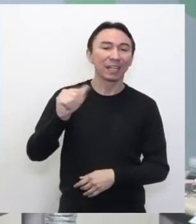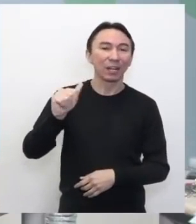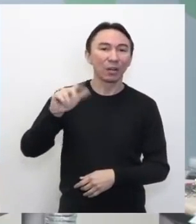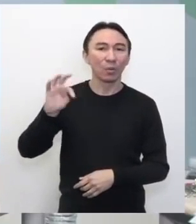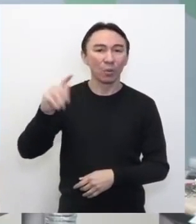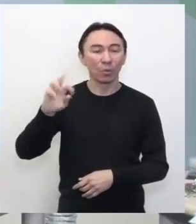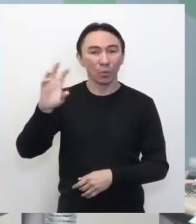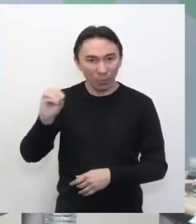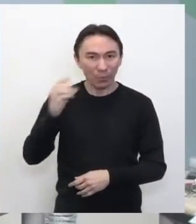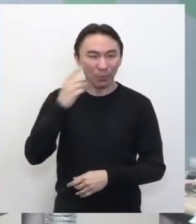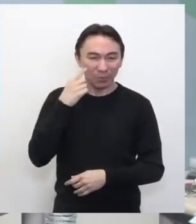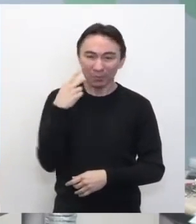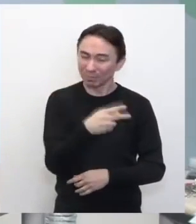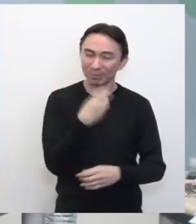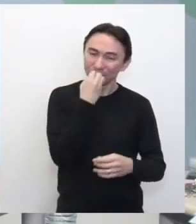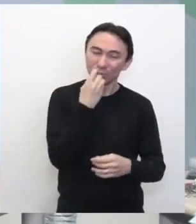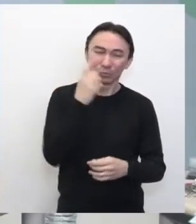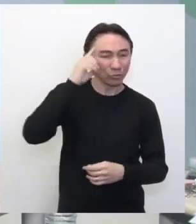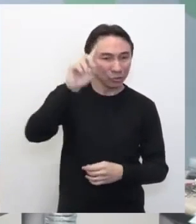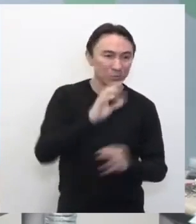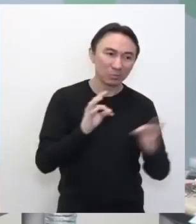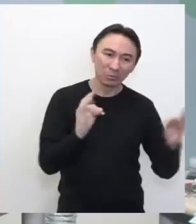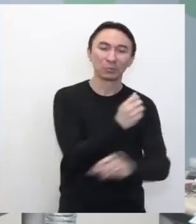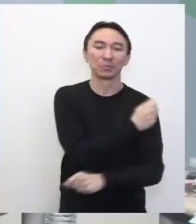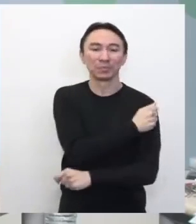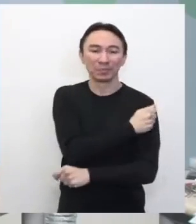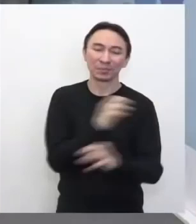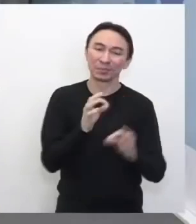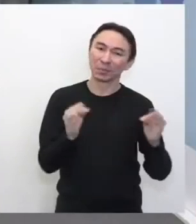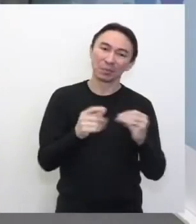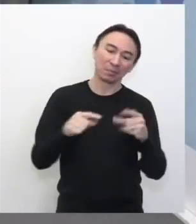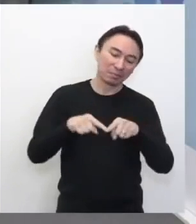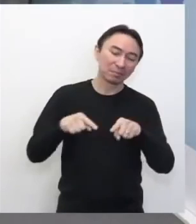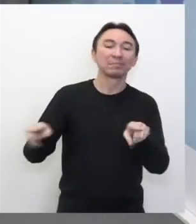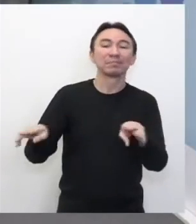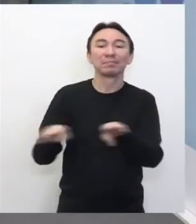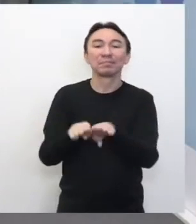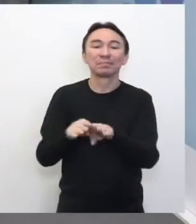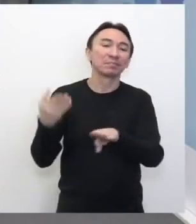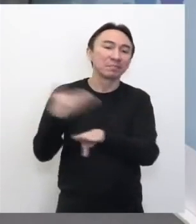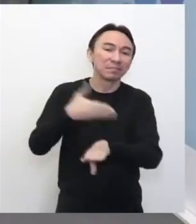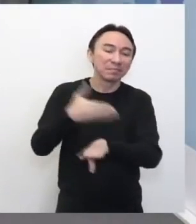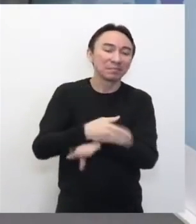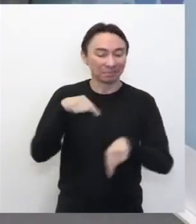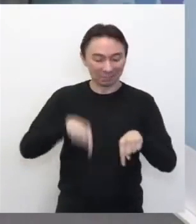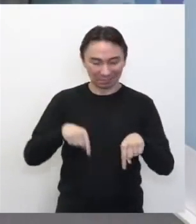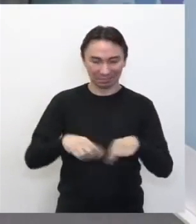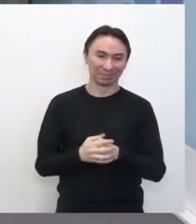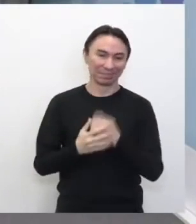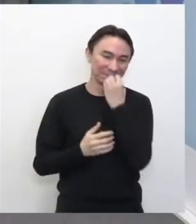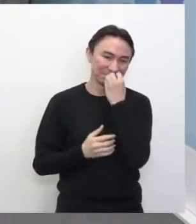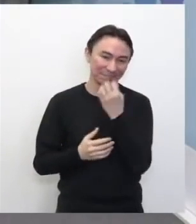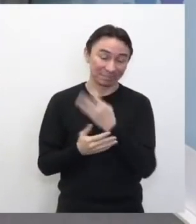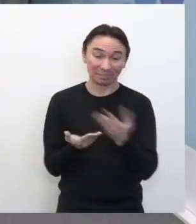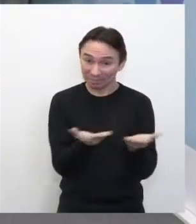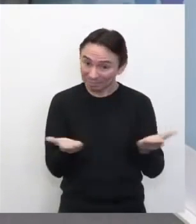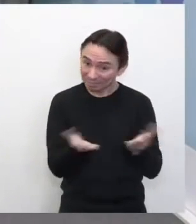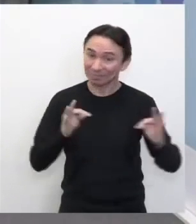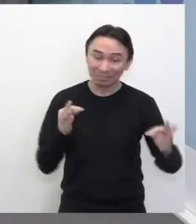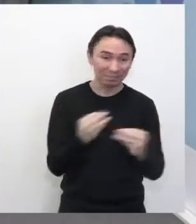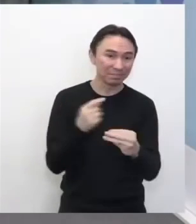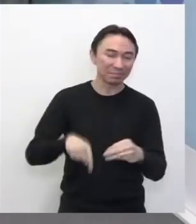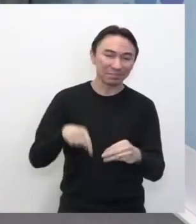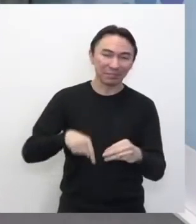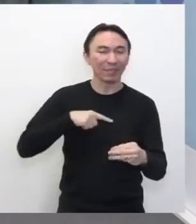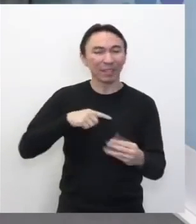Muito bom dia a todos vocês e a todos que estão participando aí na nossa aula de hoje. Isso mesmo, bom dia, bom dia a todos. Muito obrigado aí por sempre acompanhar